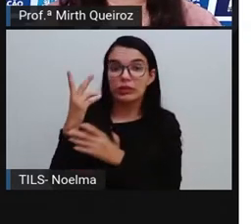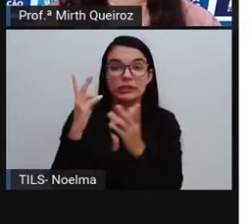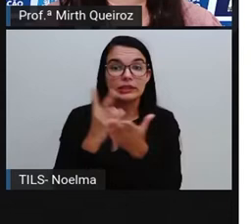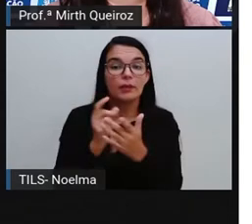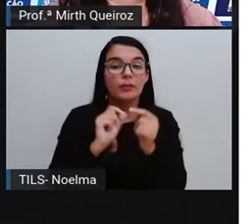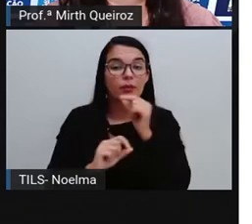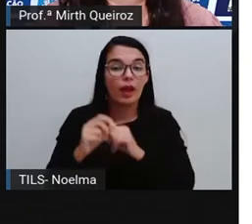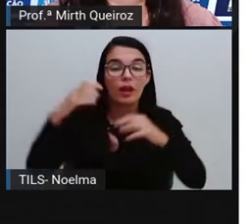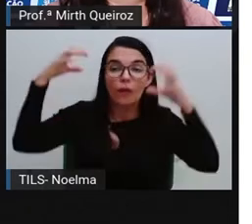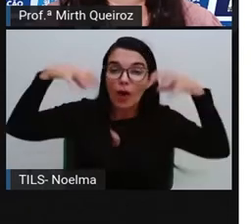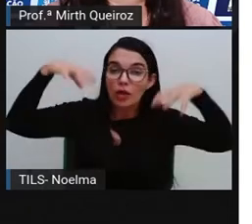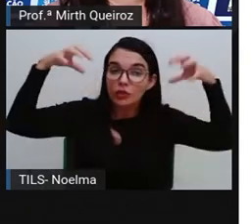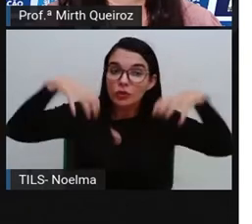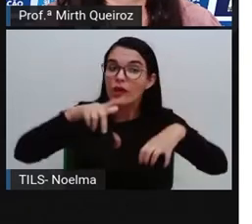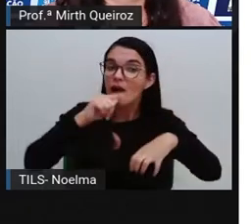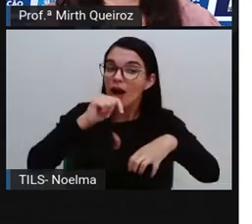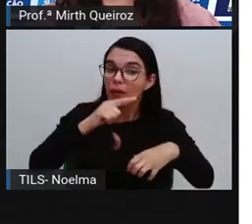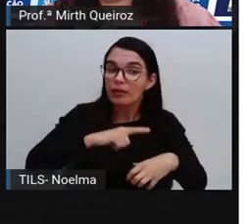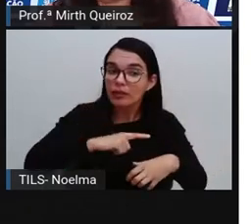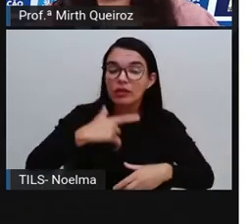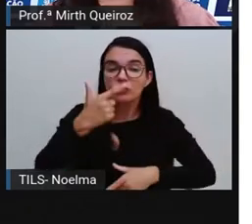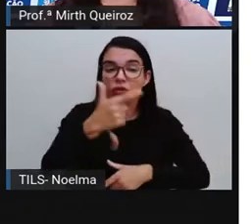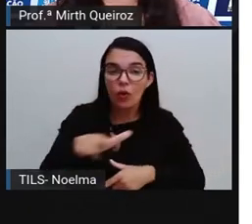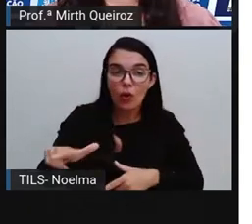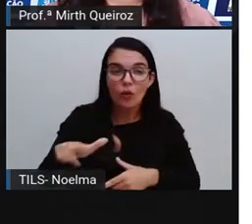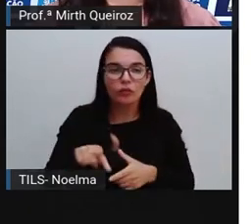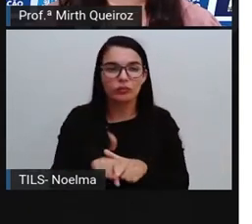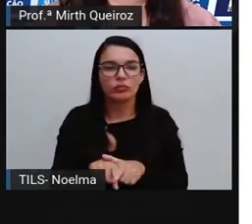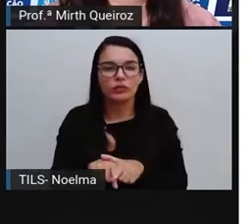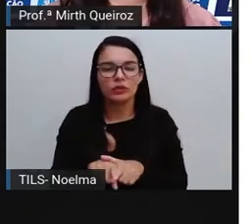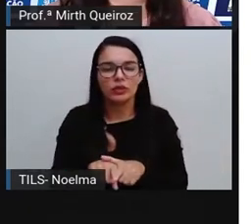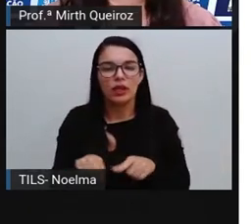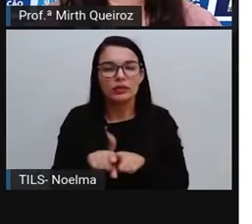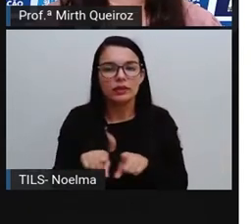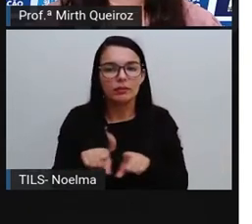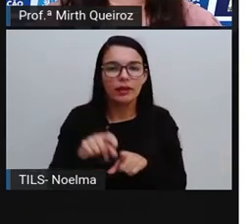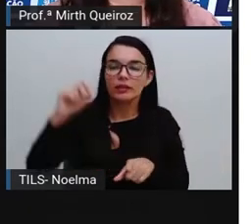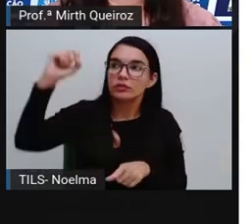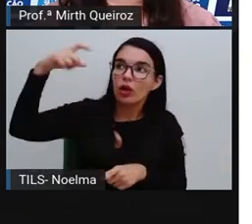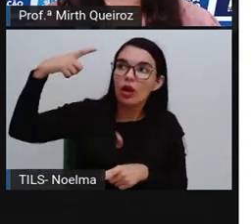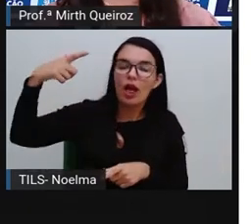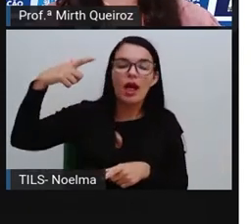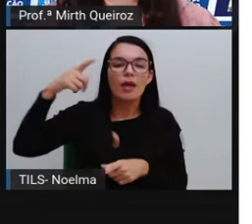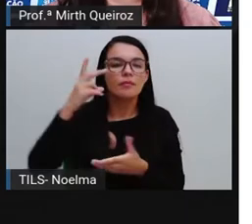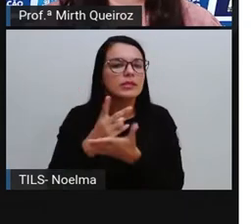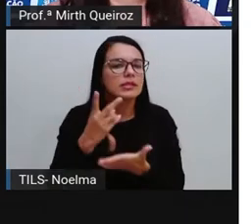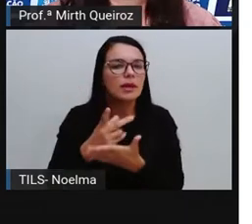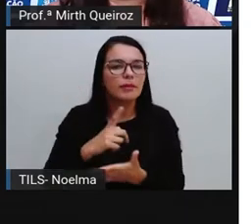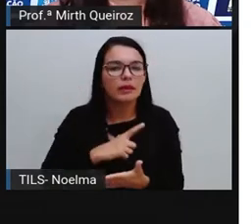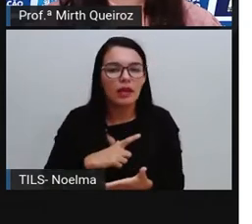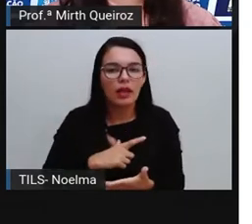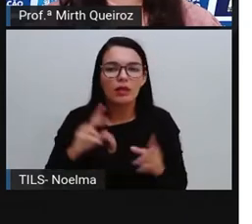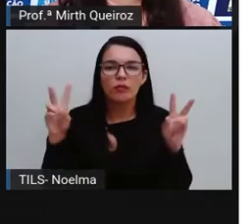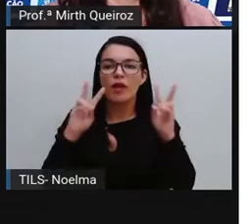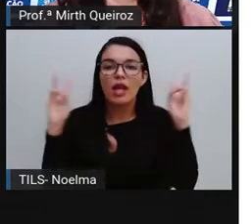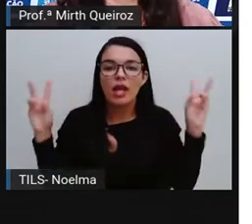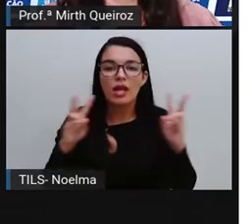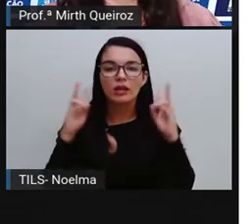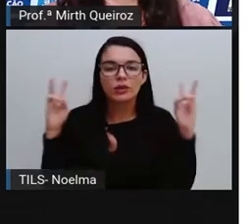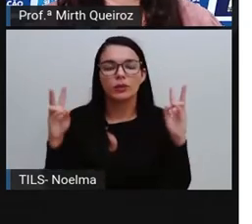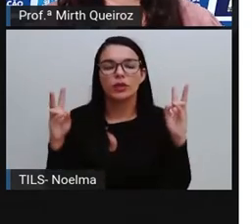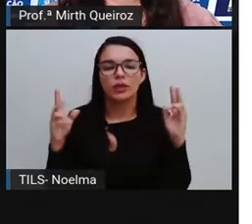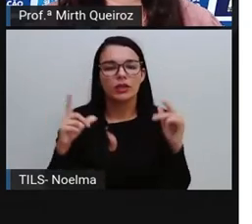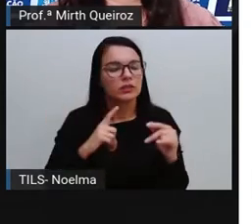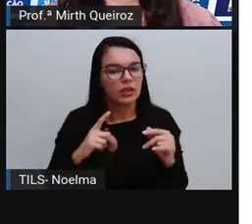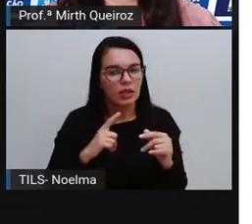chuva. O solar, que é renovável, a gente sempre tem o sol, tem o vento. Por